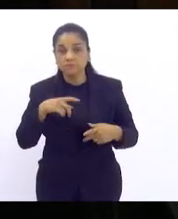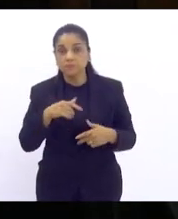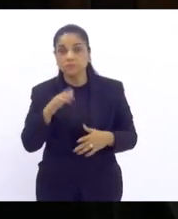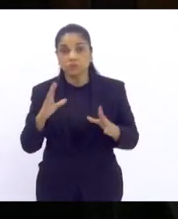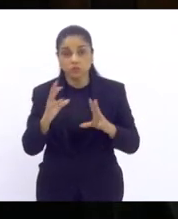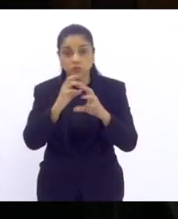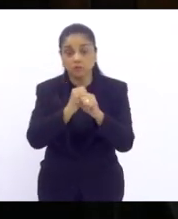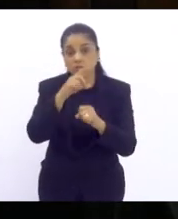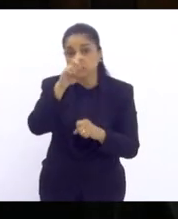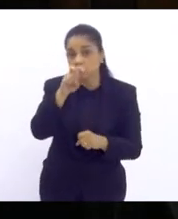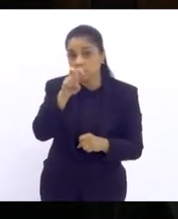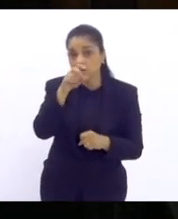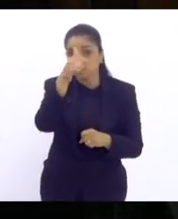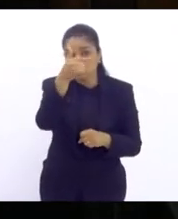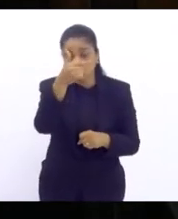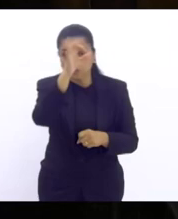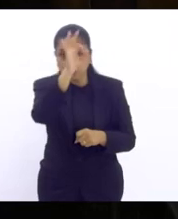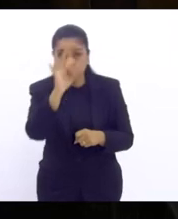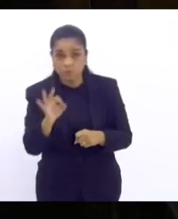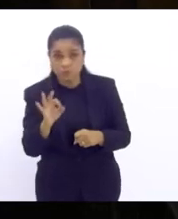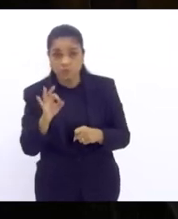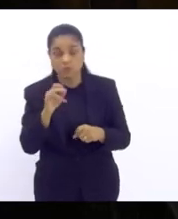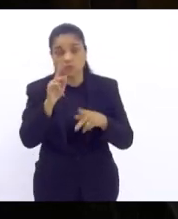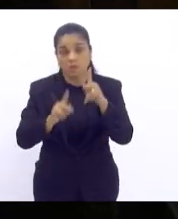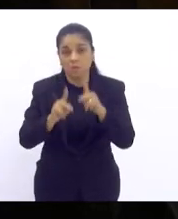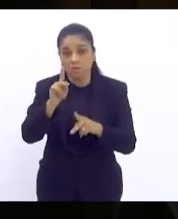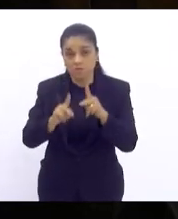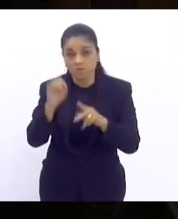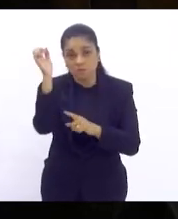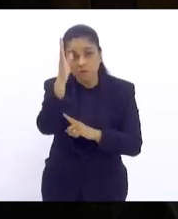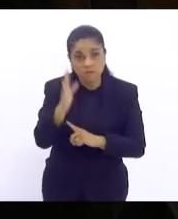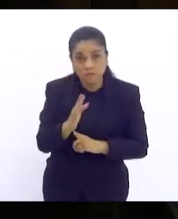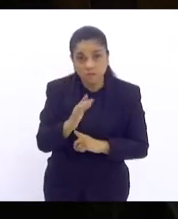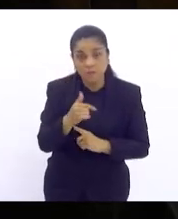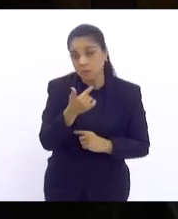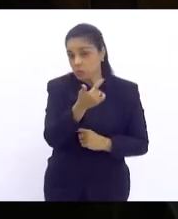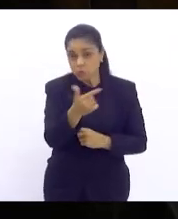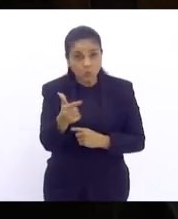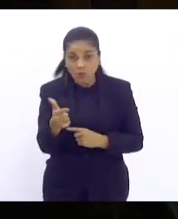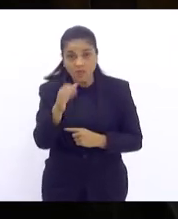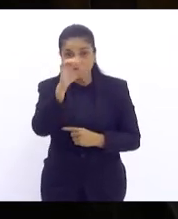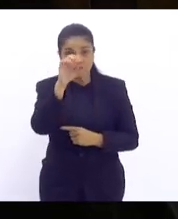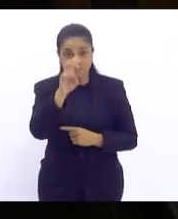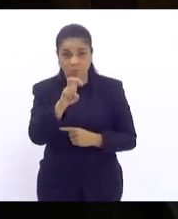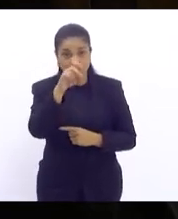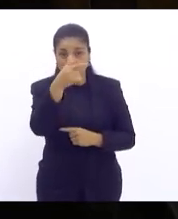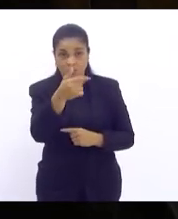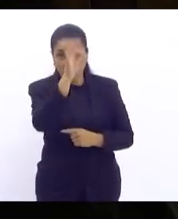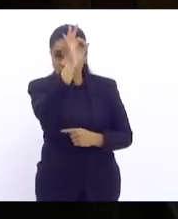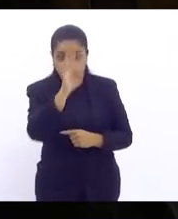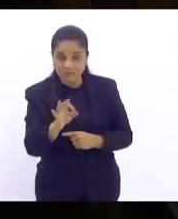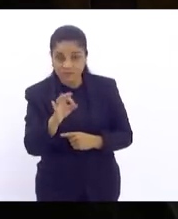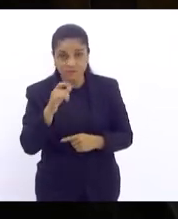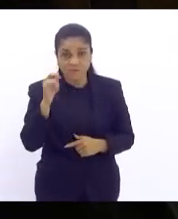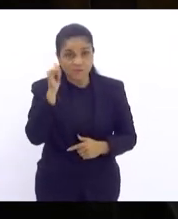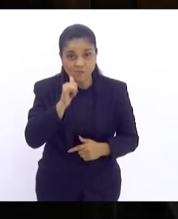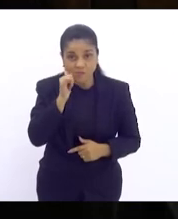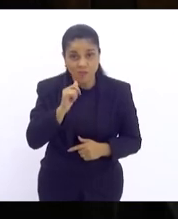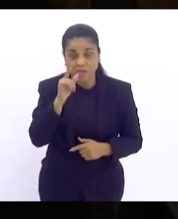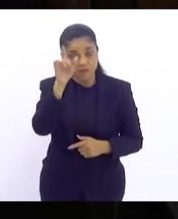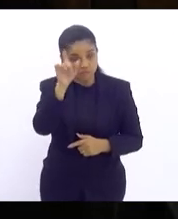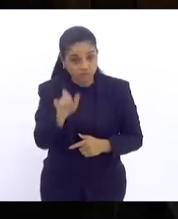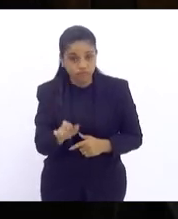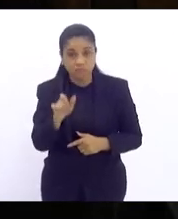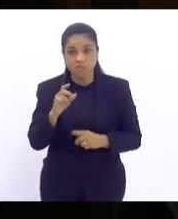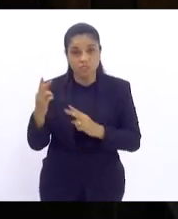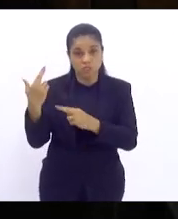% da população brasileira e não temos evidentemente 52% dessas mulheres em cargos de chefia ou em